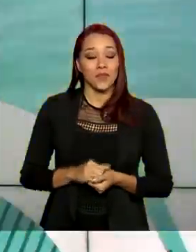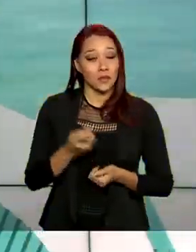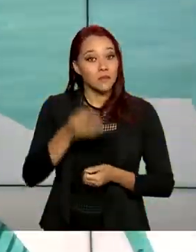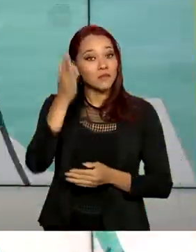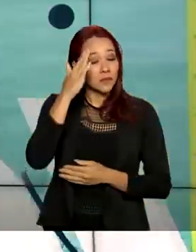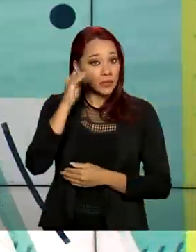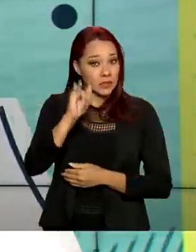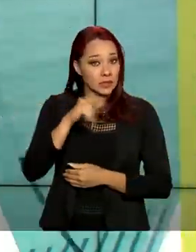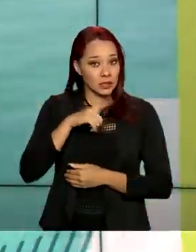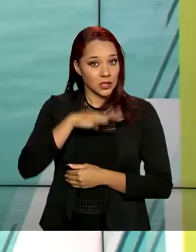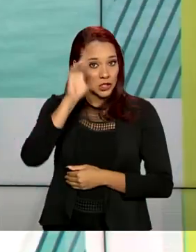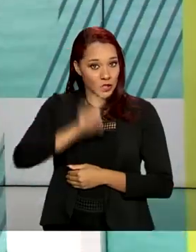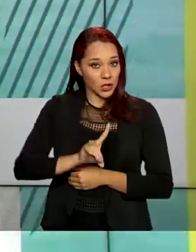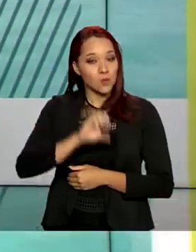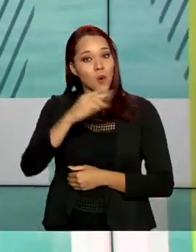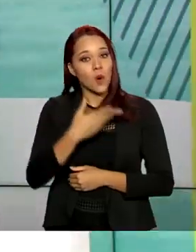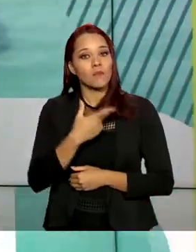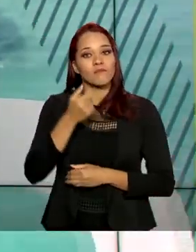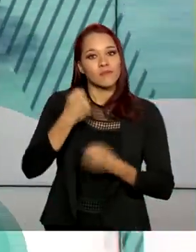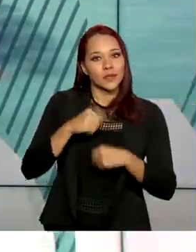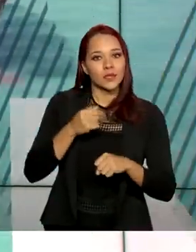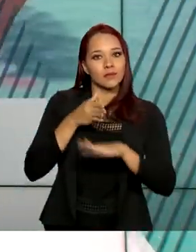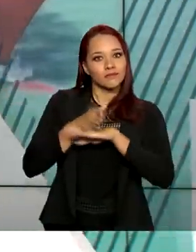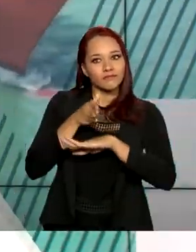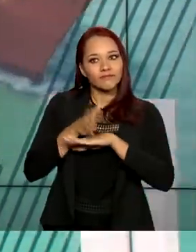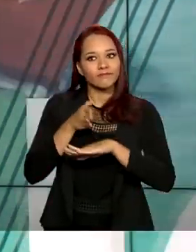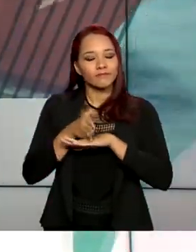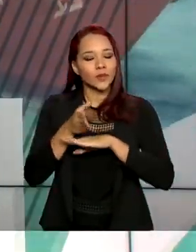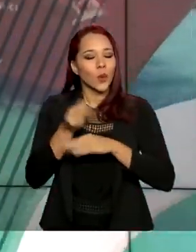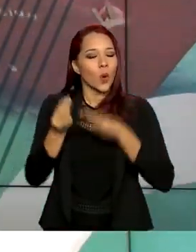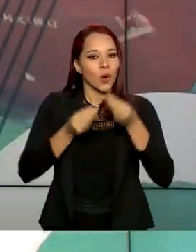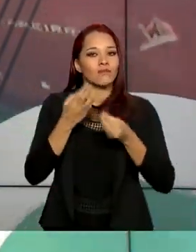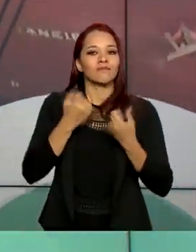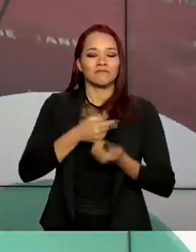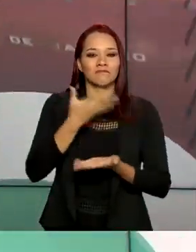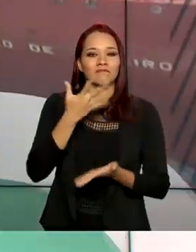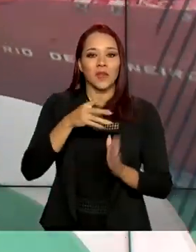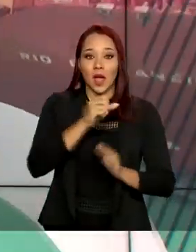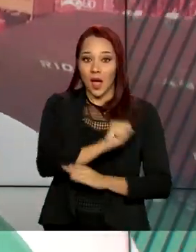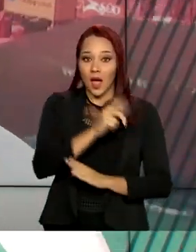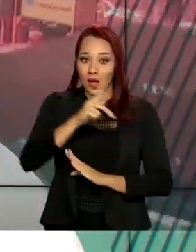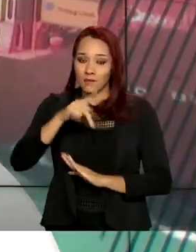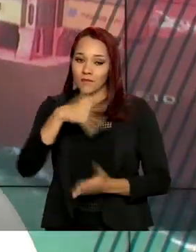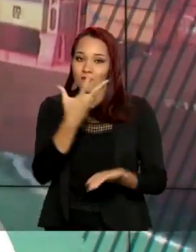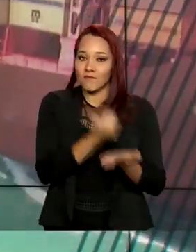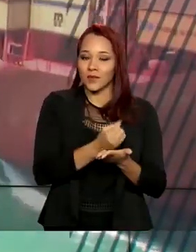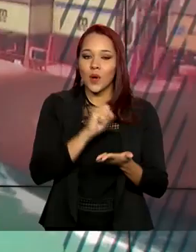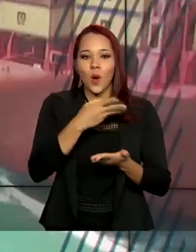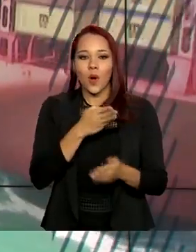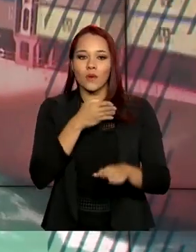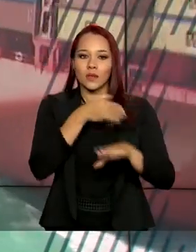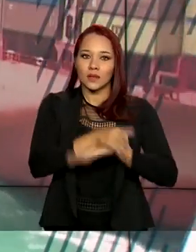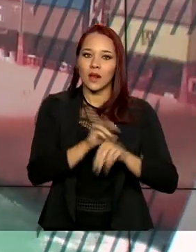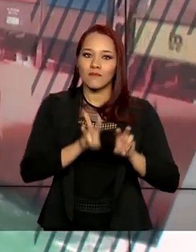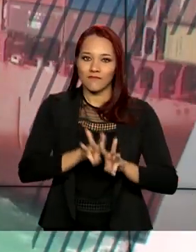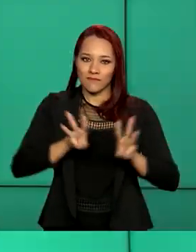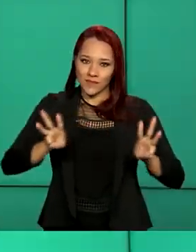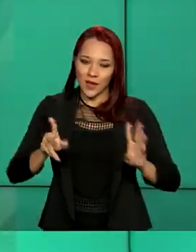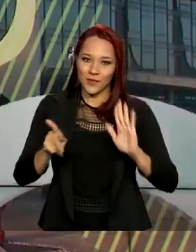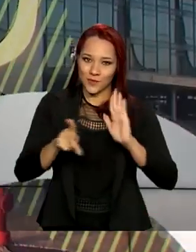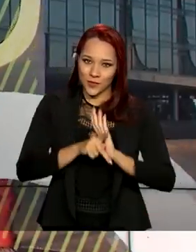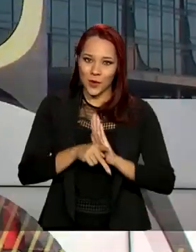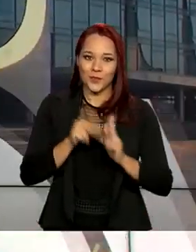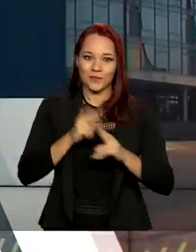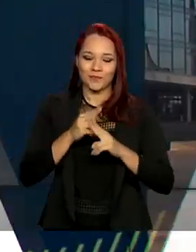tem direito e se precisa solicitar acesso ao recurso, basta baixar o aplicativo ou entrar no site criado para o programa.